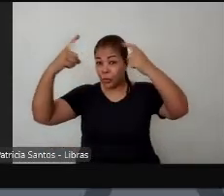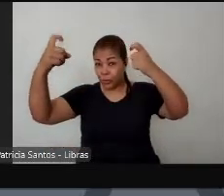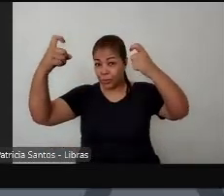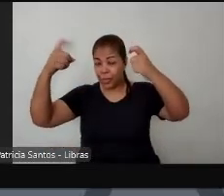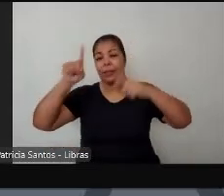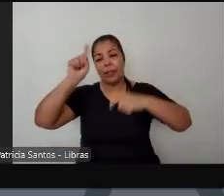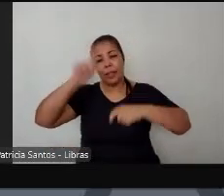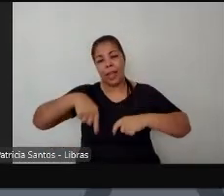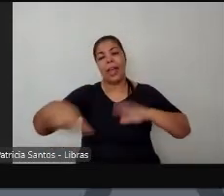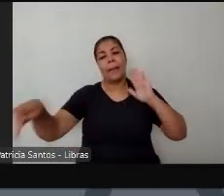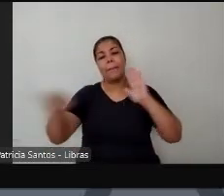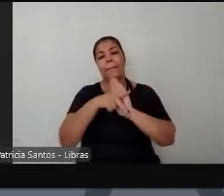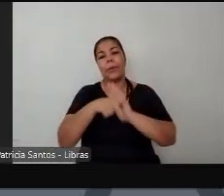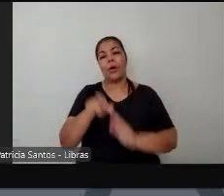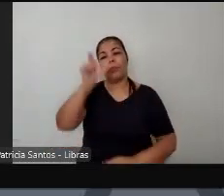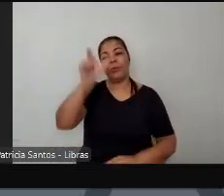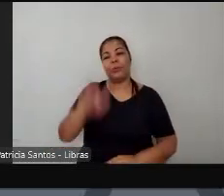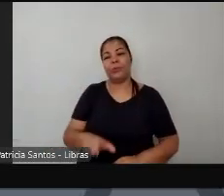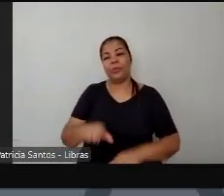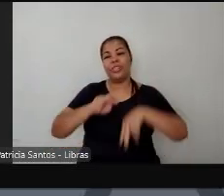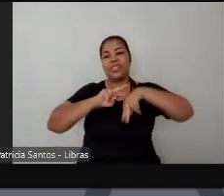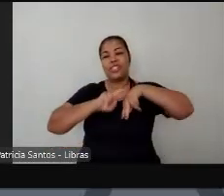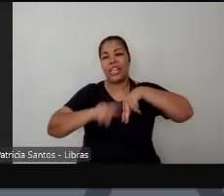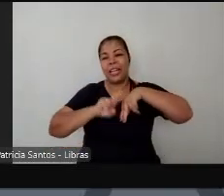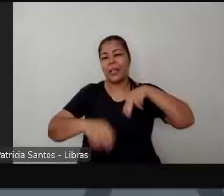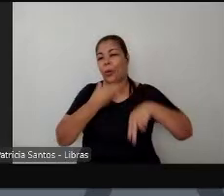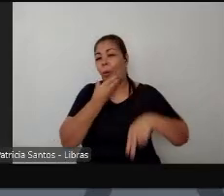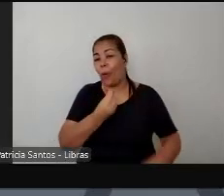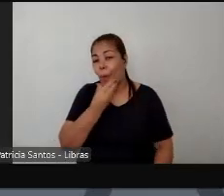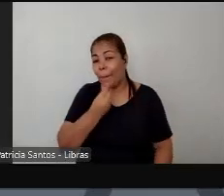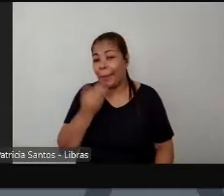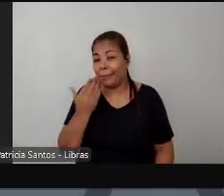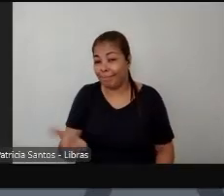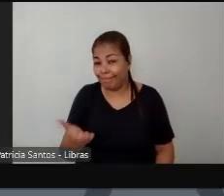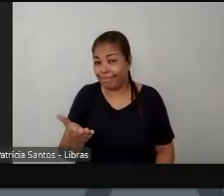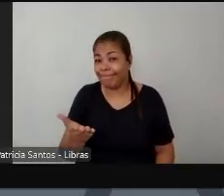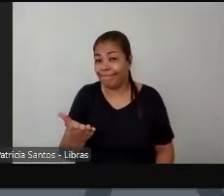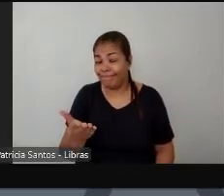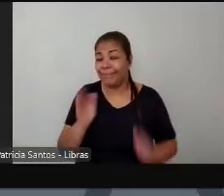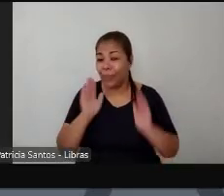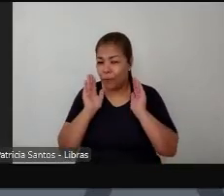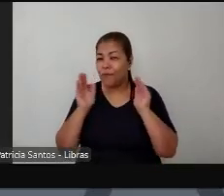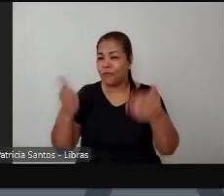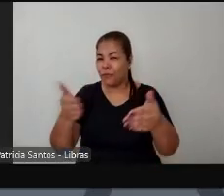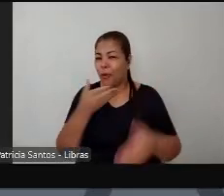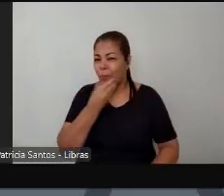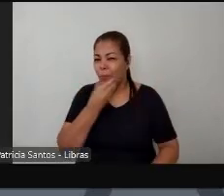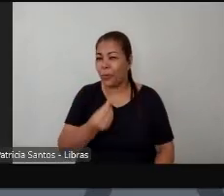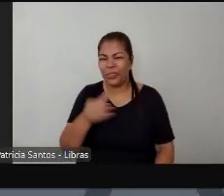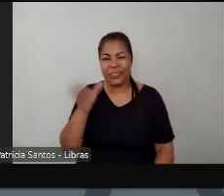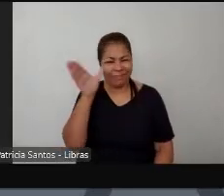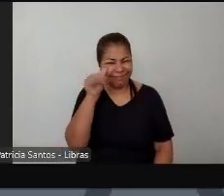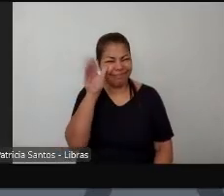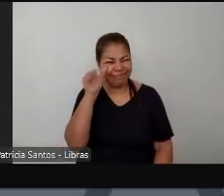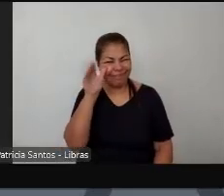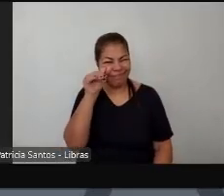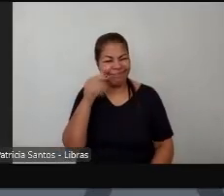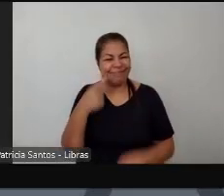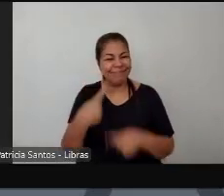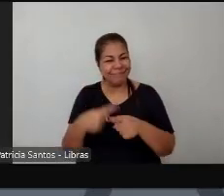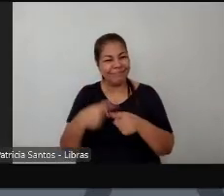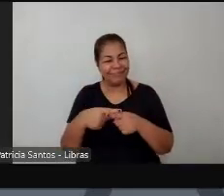basicamente de homem são masculinidades né é curioso esse é um tema que dá margem a milhares de